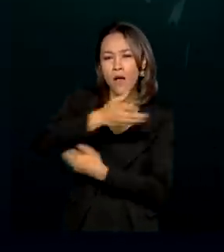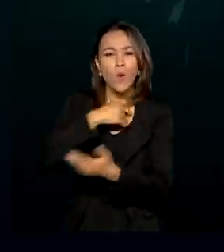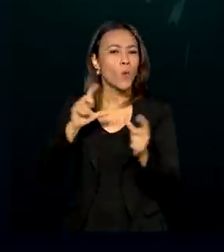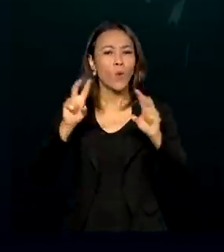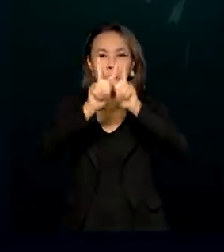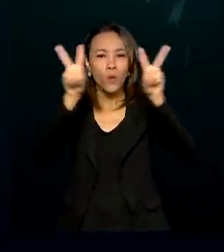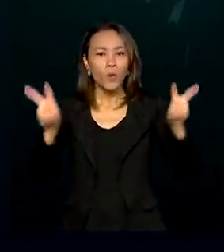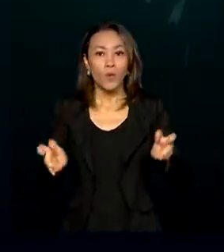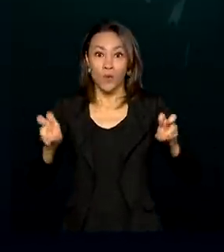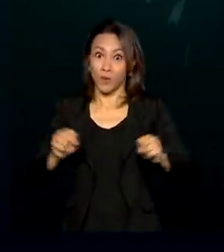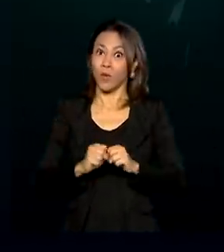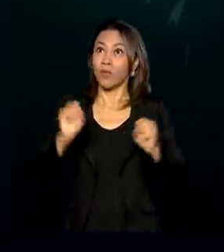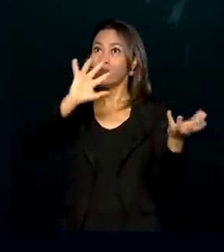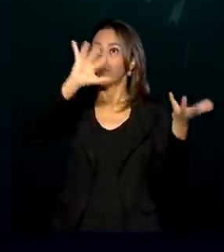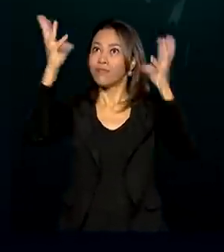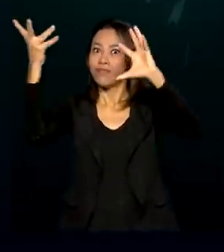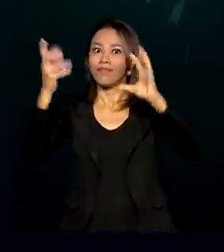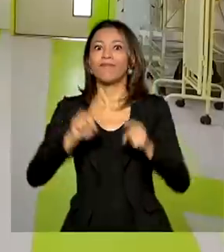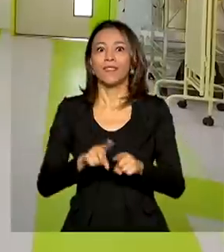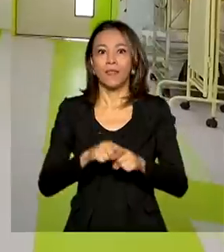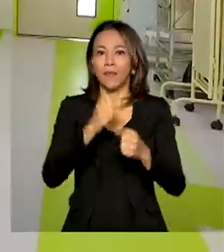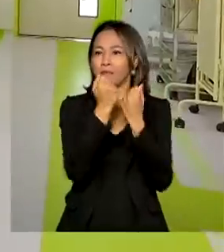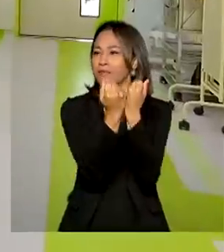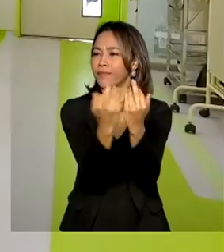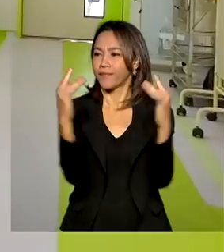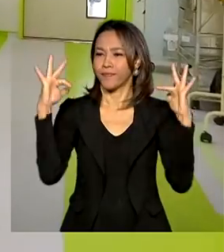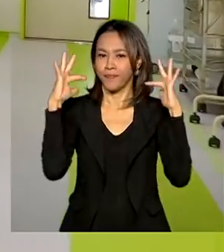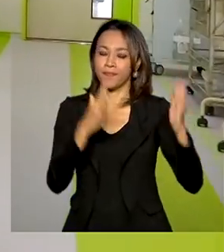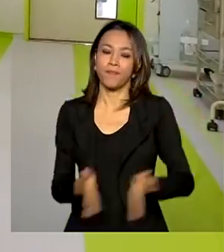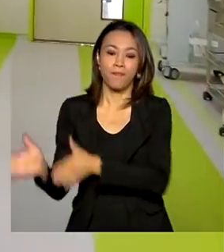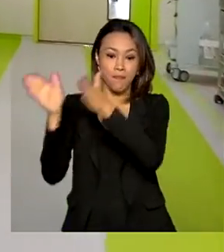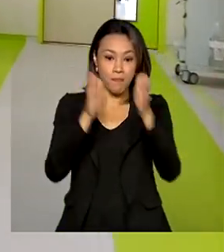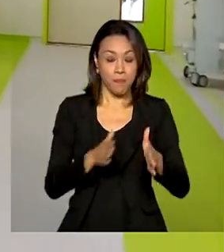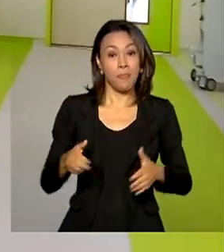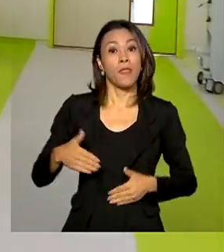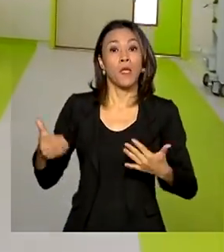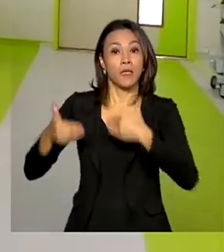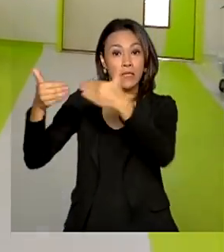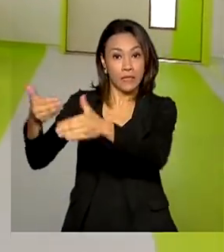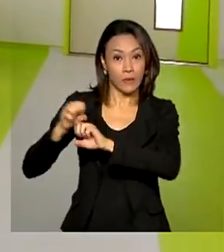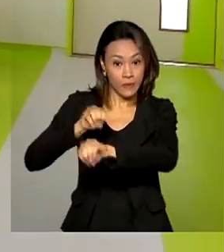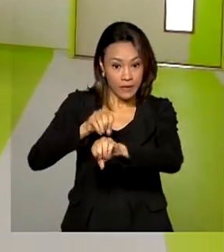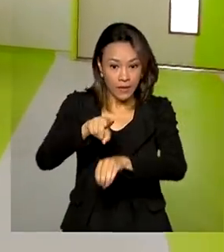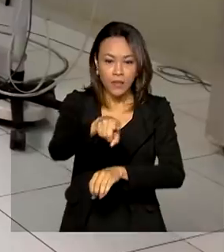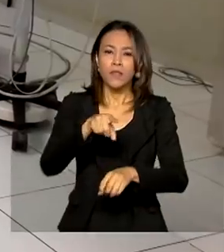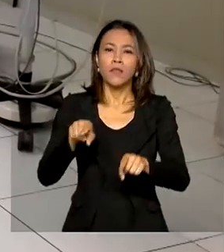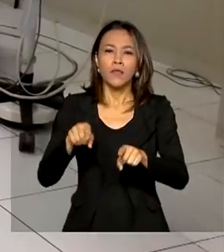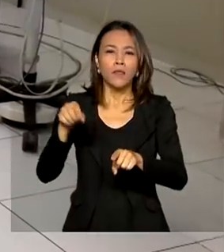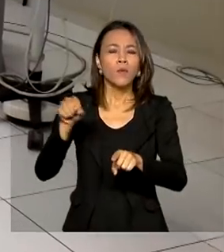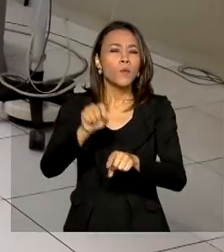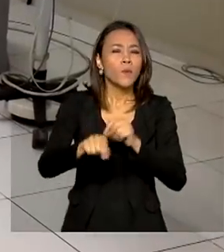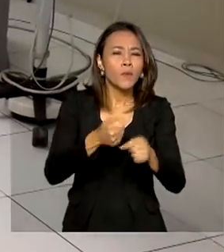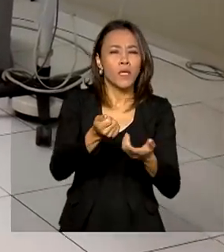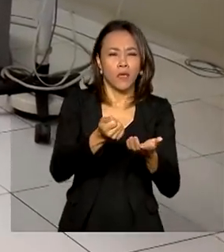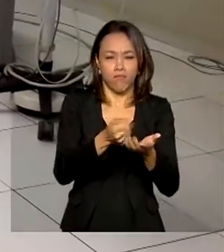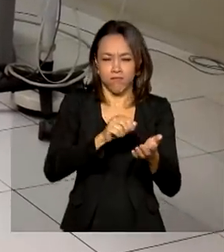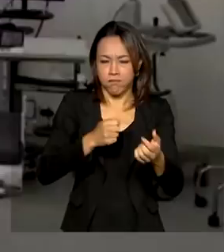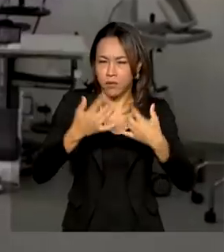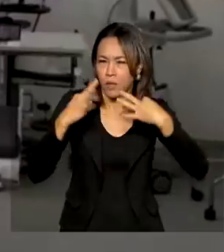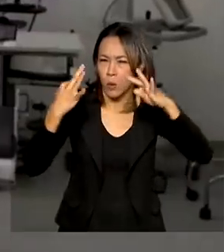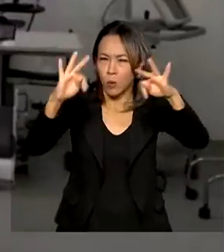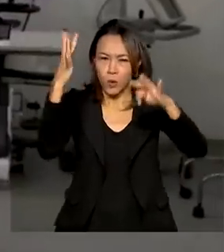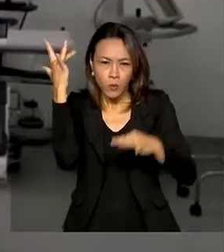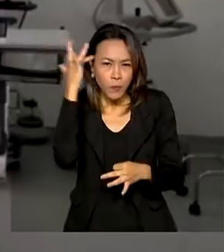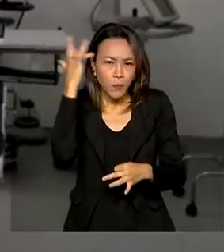sobre meio ambiente e clima. O Ministério da Educação investe em equipamentos médicos de alta tecnologia para